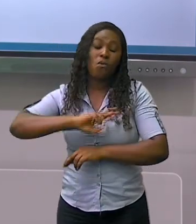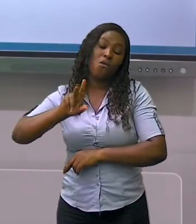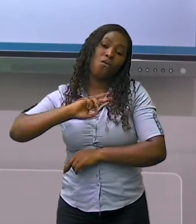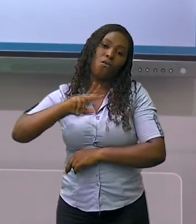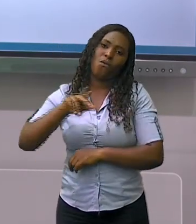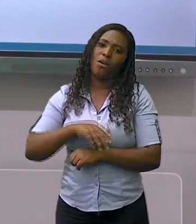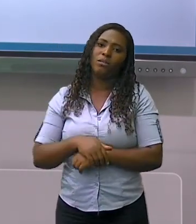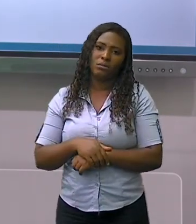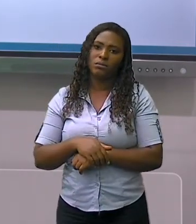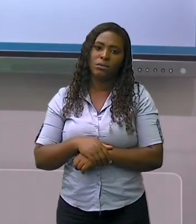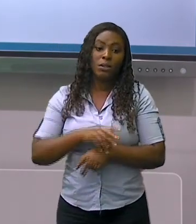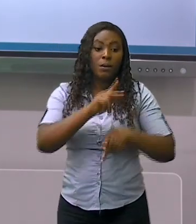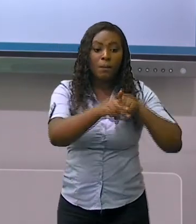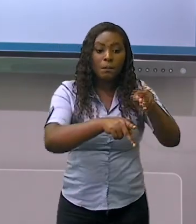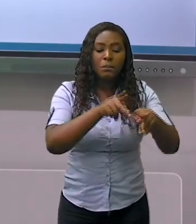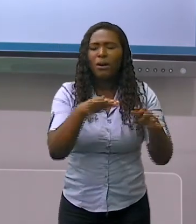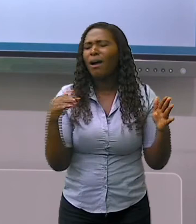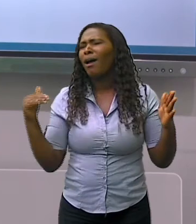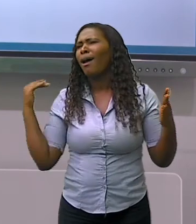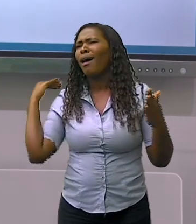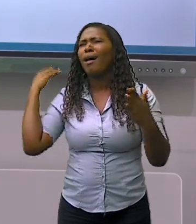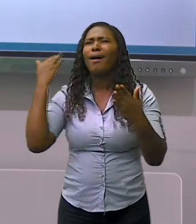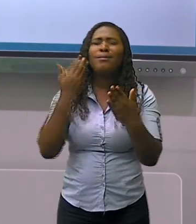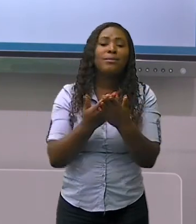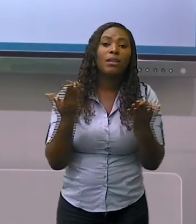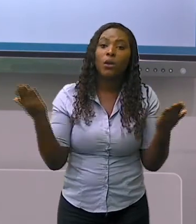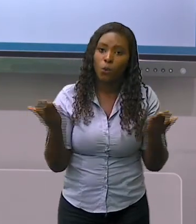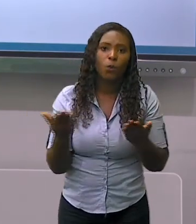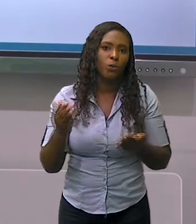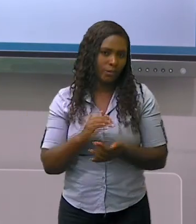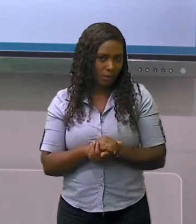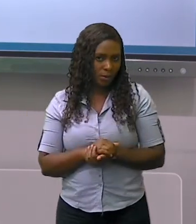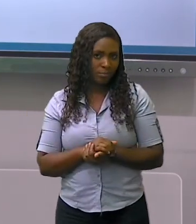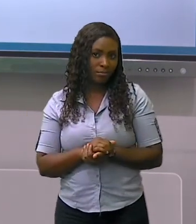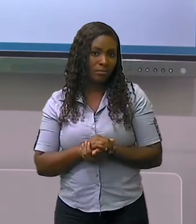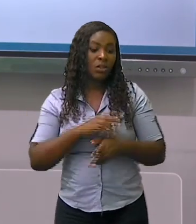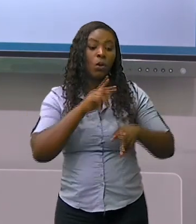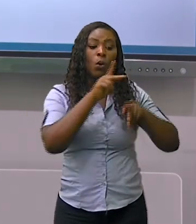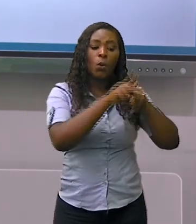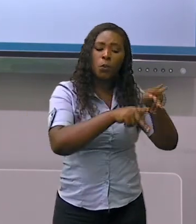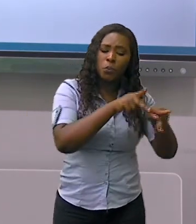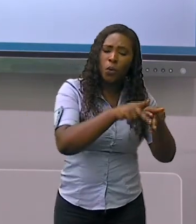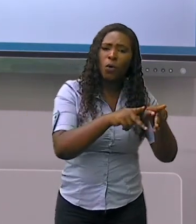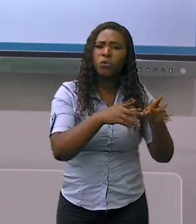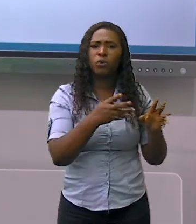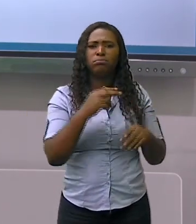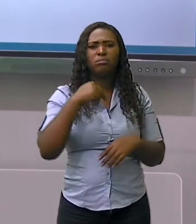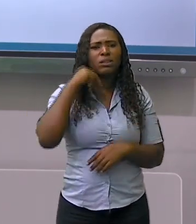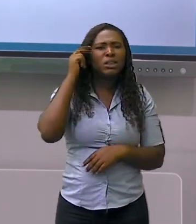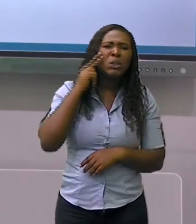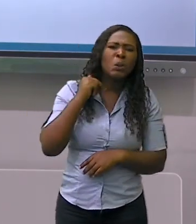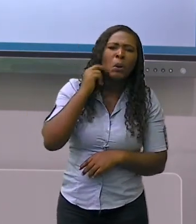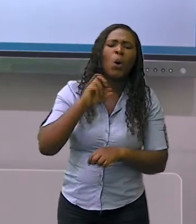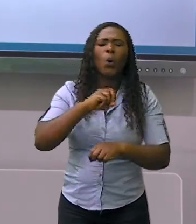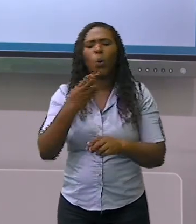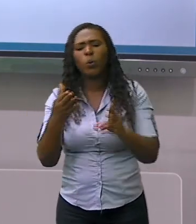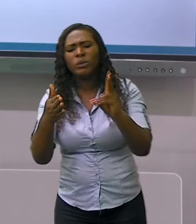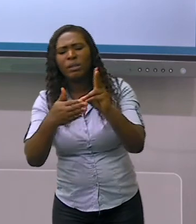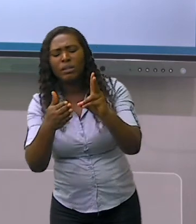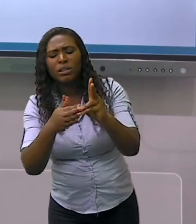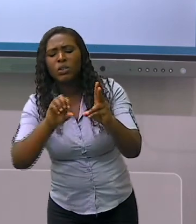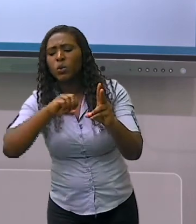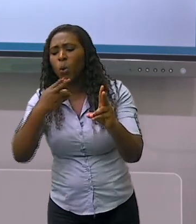vida destes povos tradicionais, tanto os quilombolas quanto os indígenas, os ribeirinhos e os caissaras.